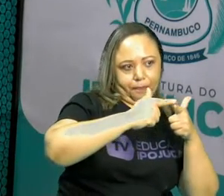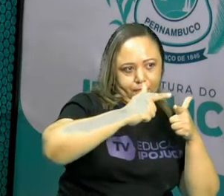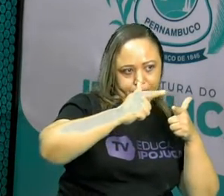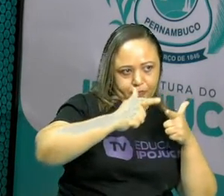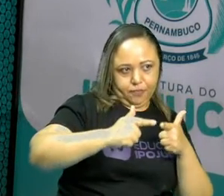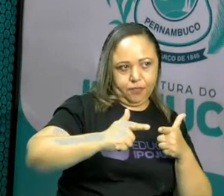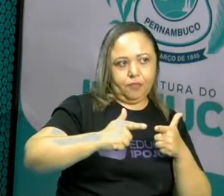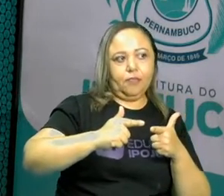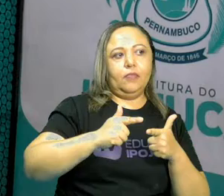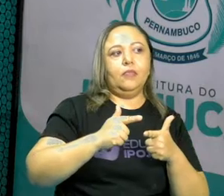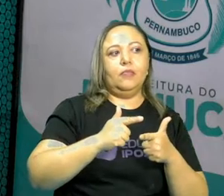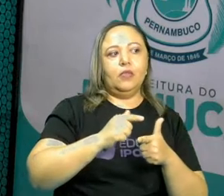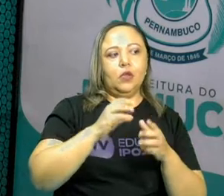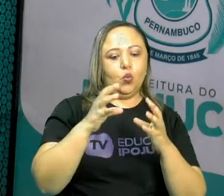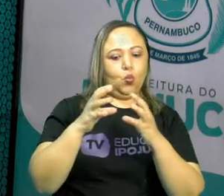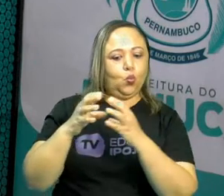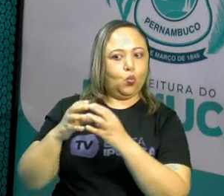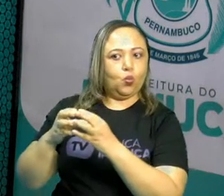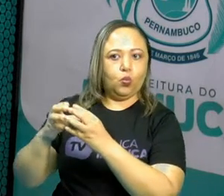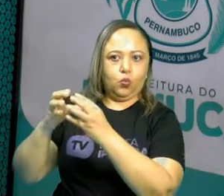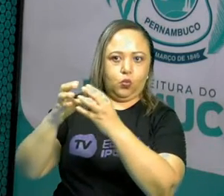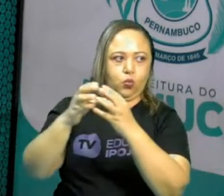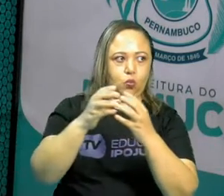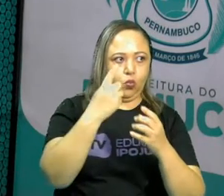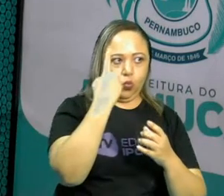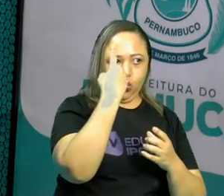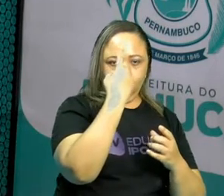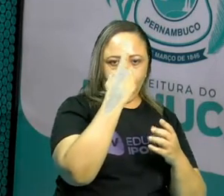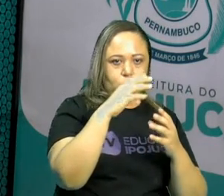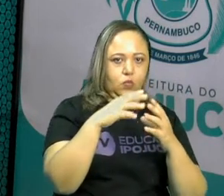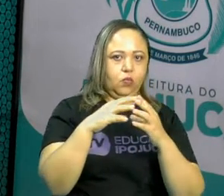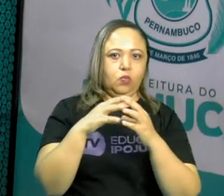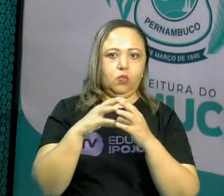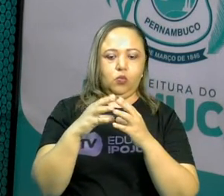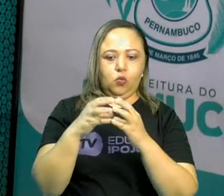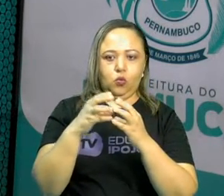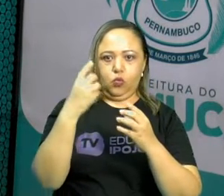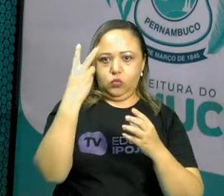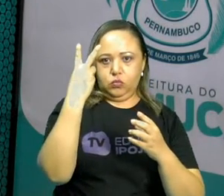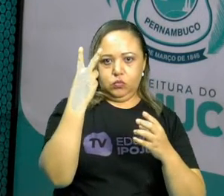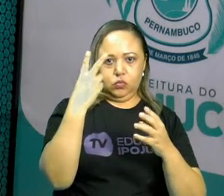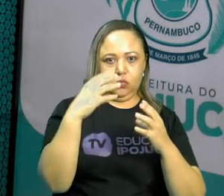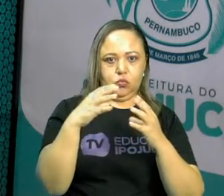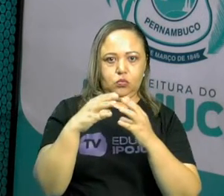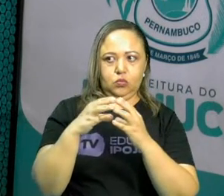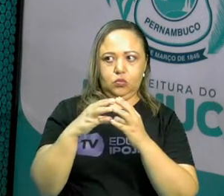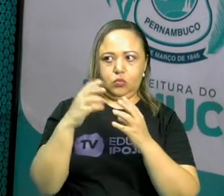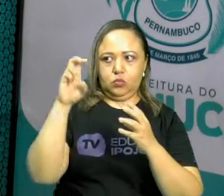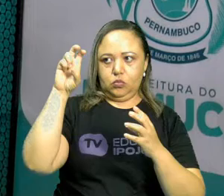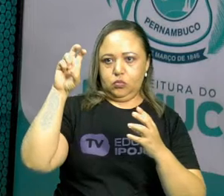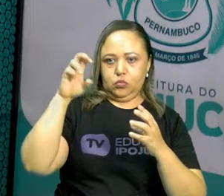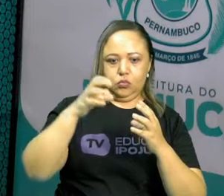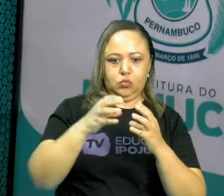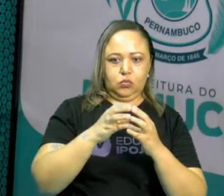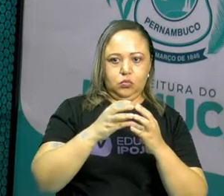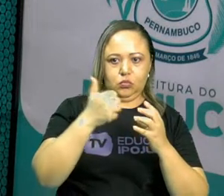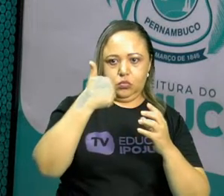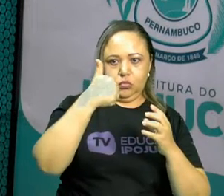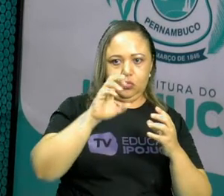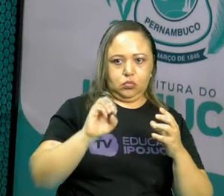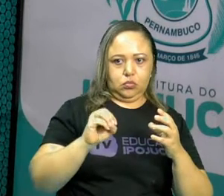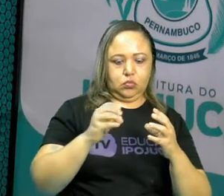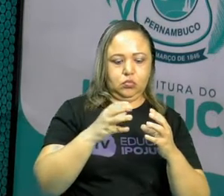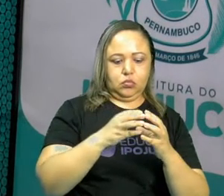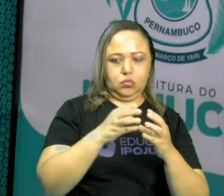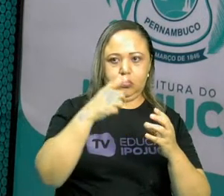seja, nós podemos fazer grupos de 1, de 2, de 5, de 10,